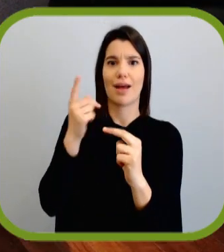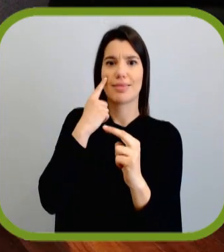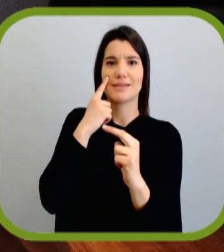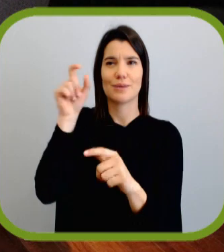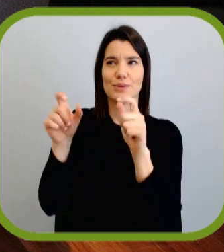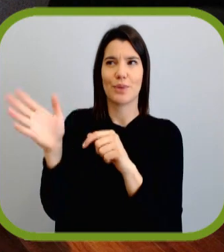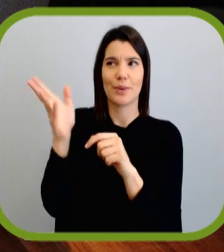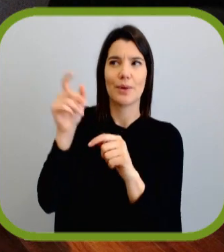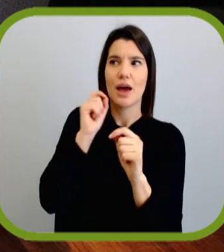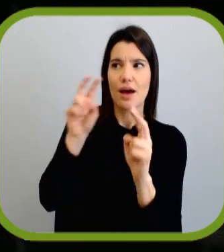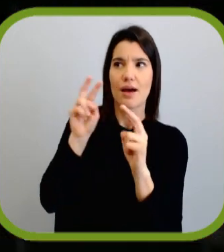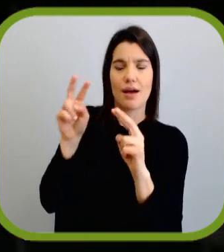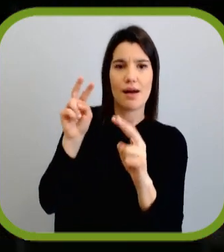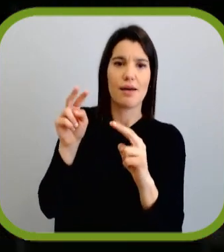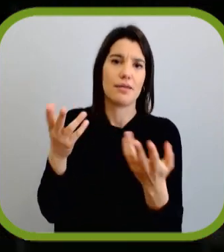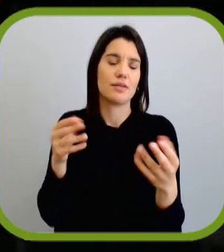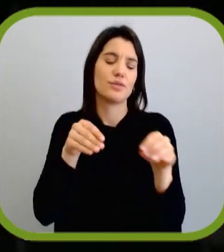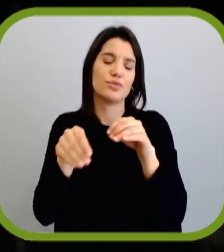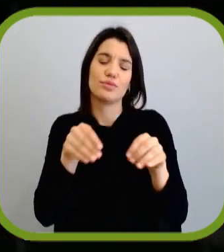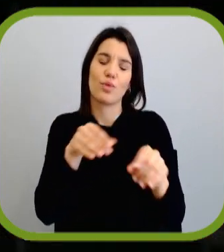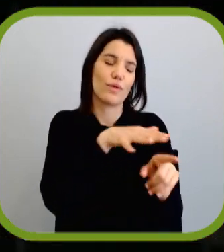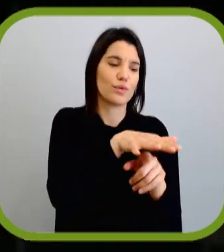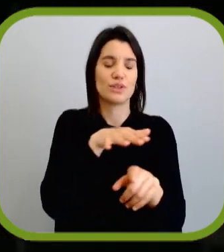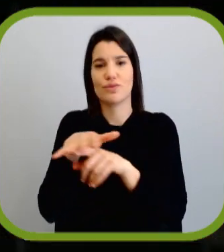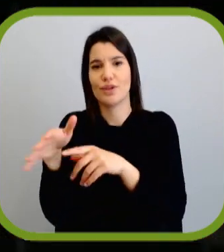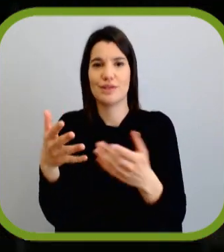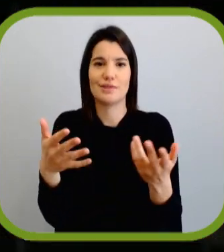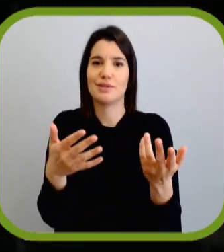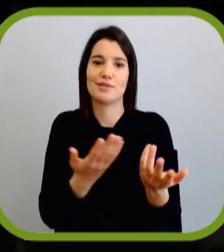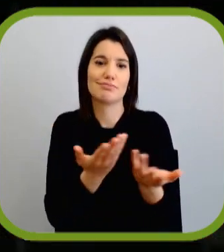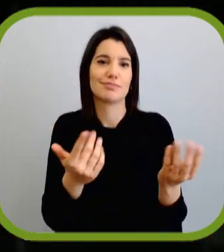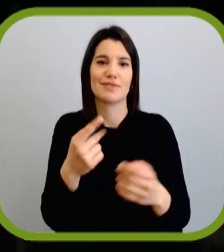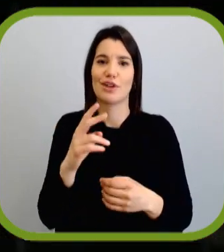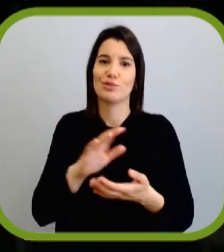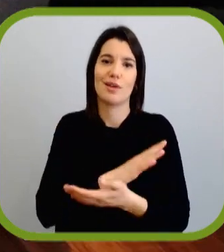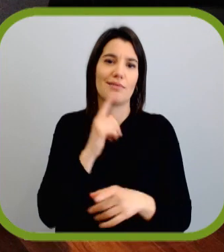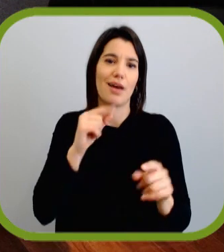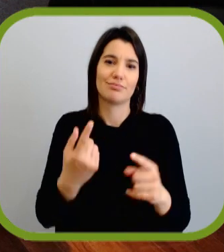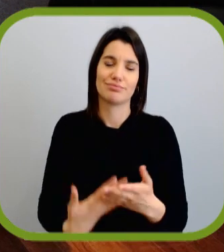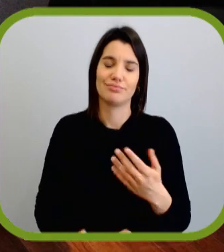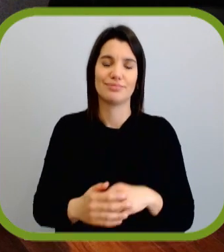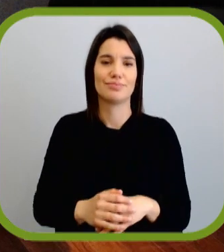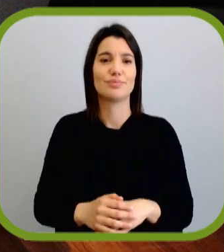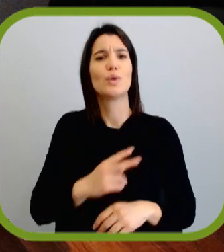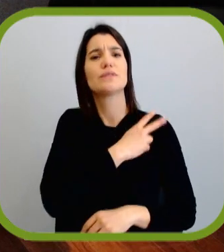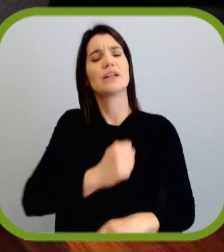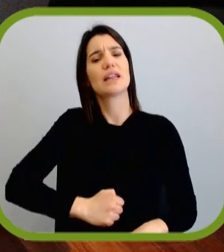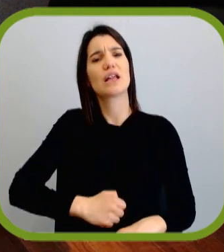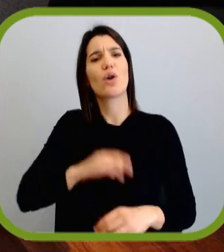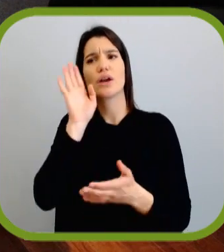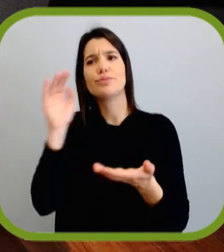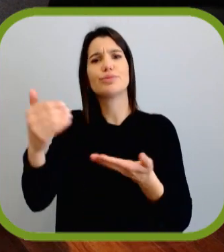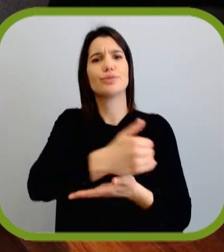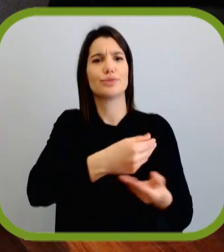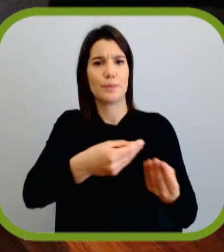atentos aos protagonistas. E, portanto, é um jogo de influência junto dos média. Um estudo da Universidade Católica para o